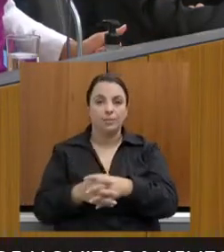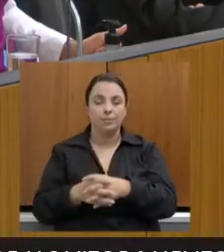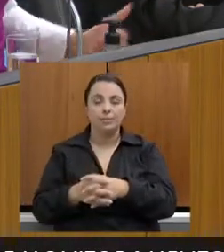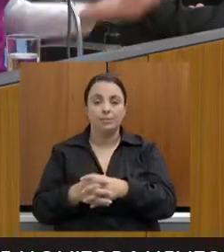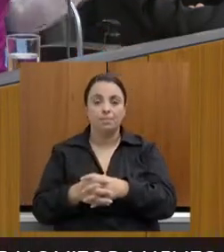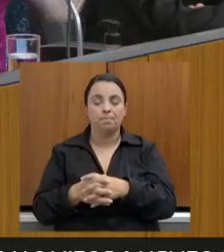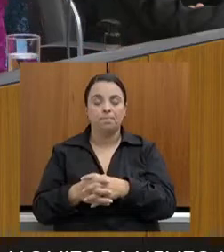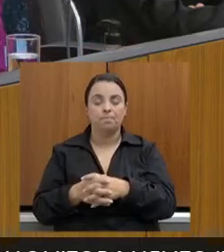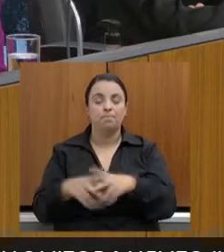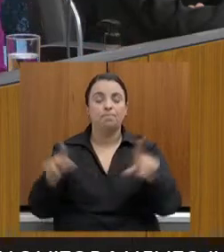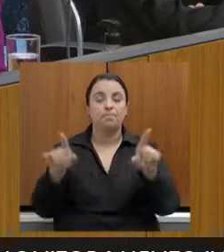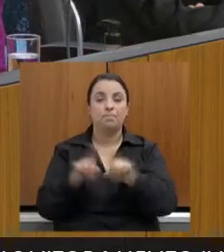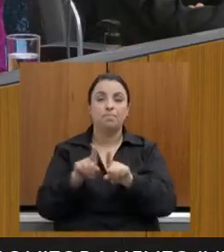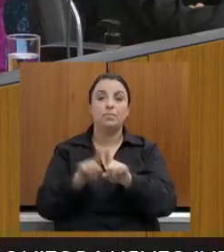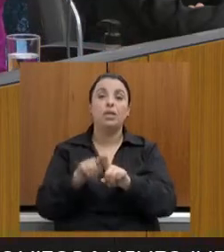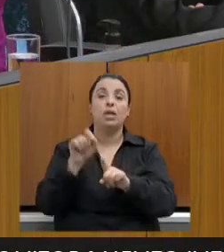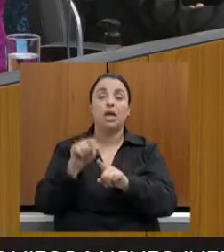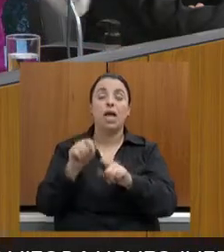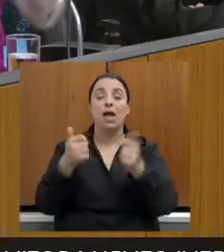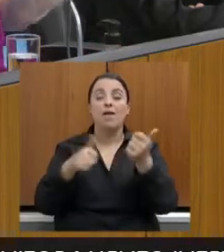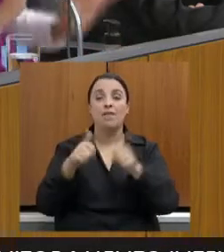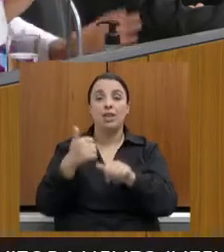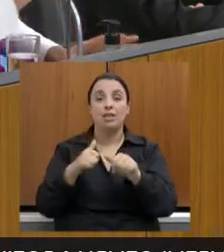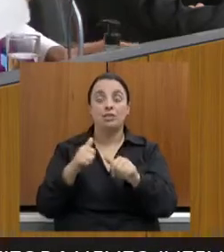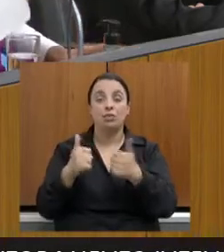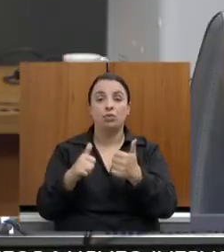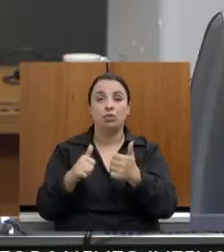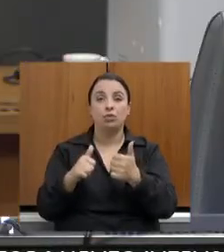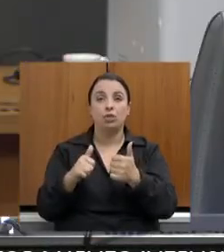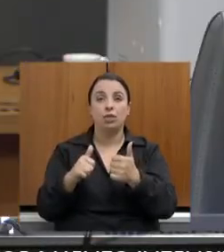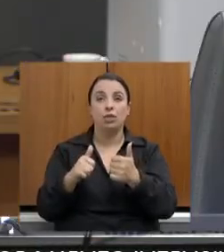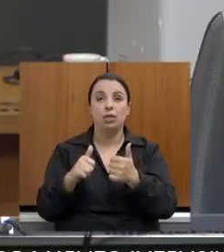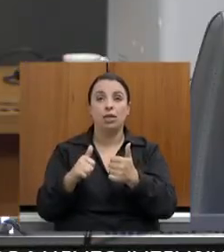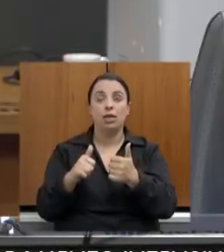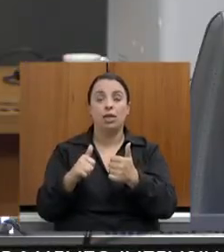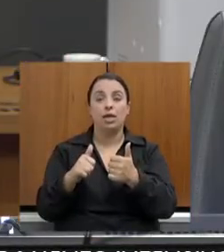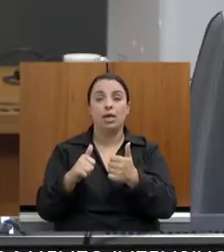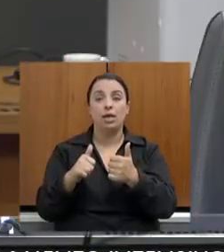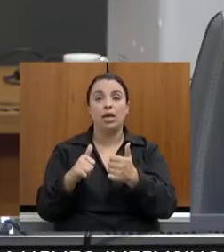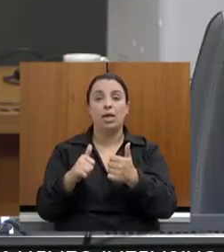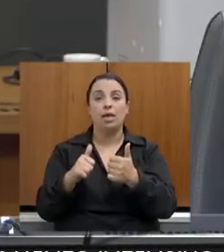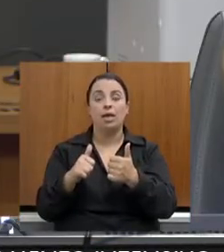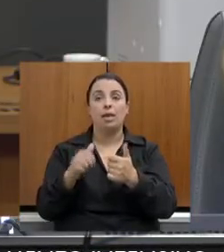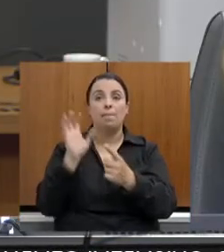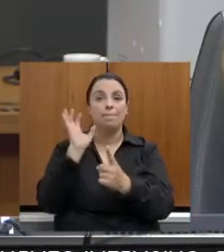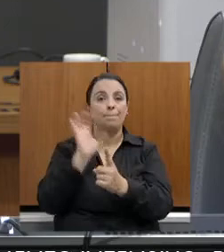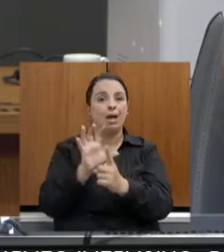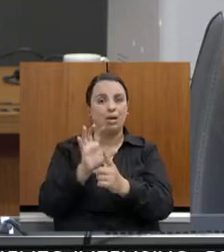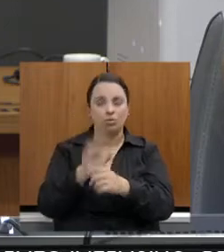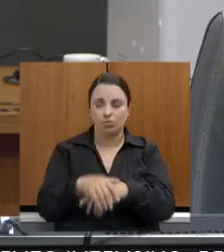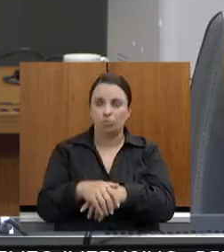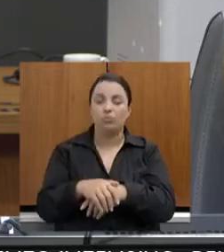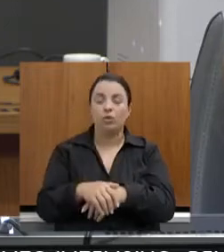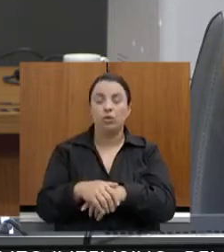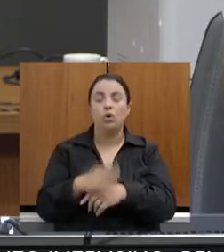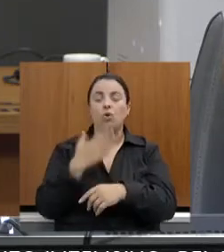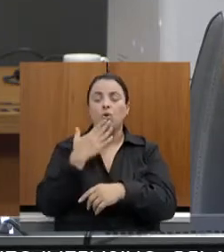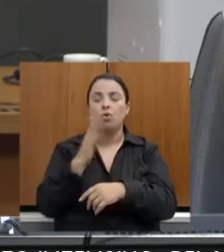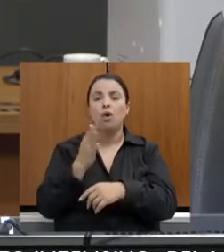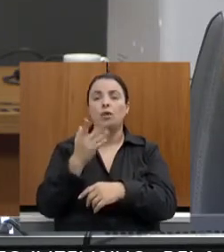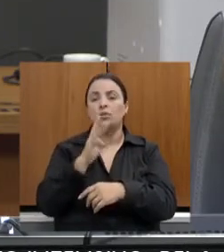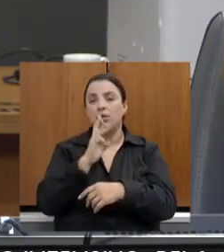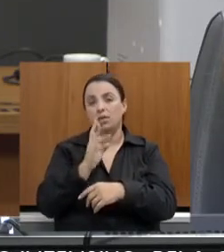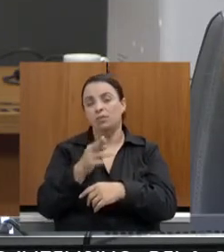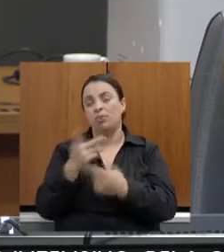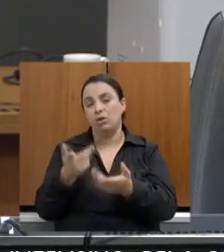Em relação à avaliação de impacto, qual foi o resultado que os especialistas da ENAP trouxeram para a gente?